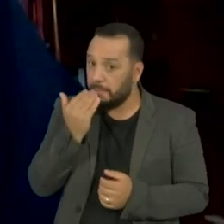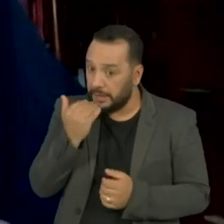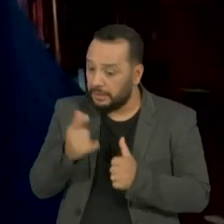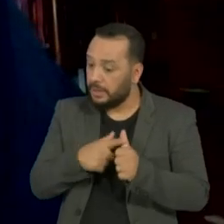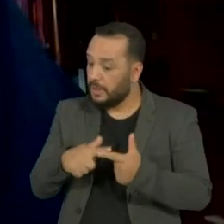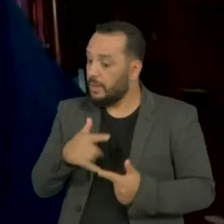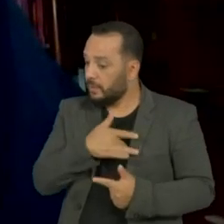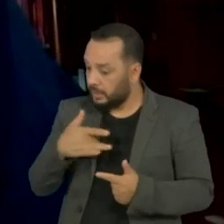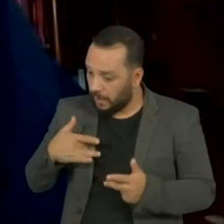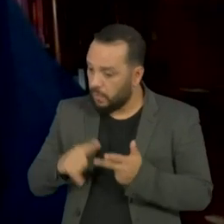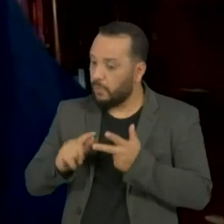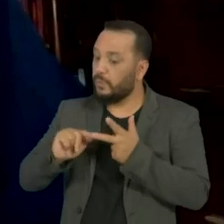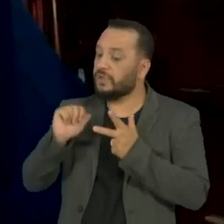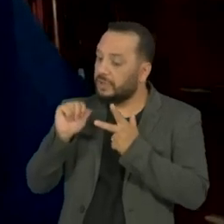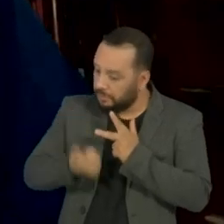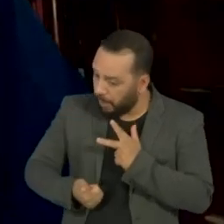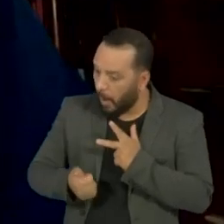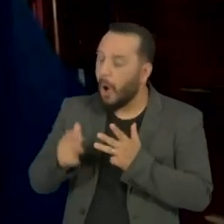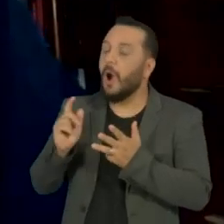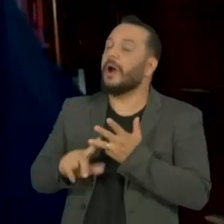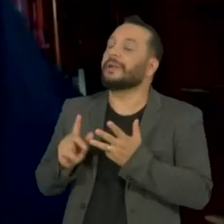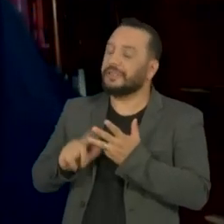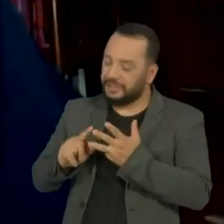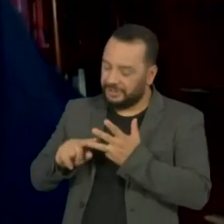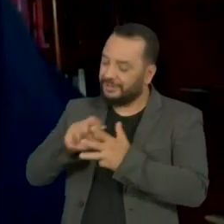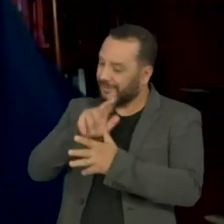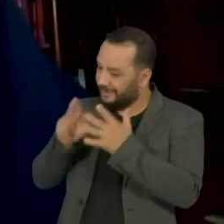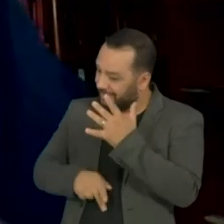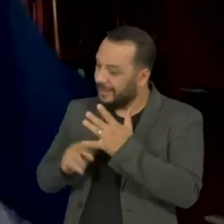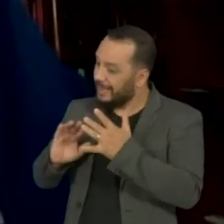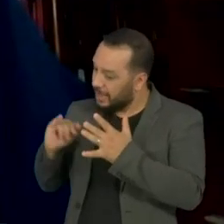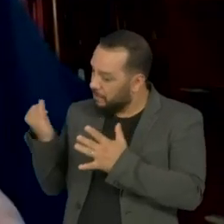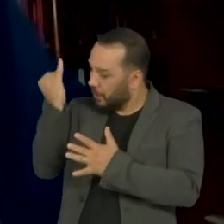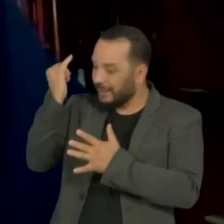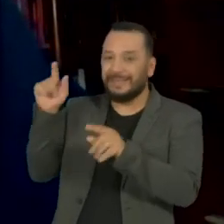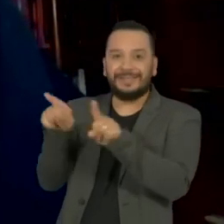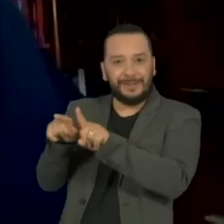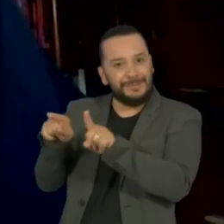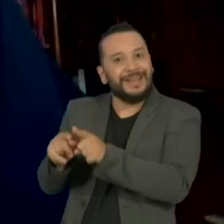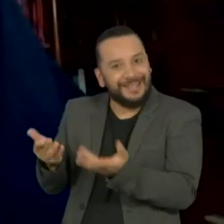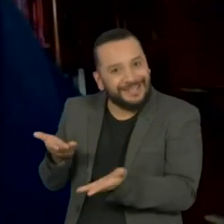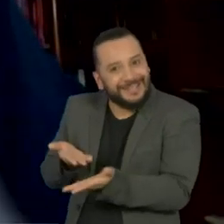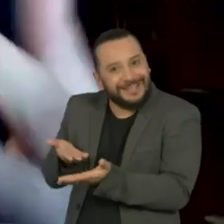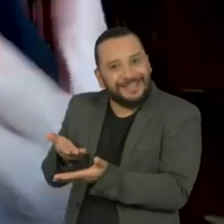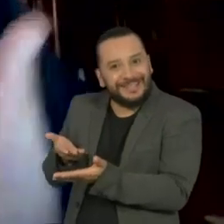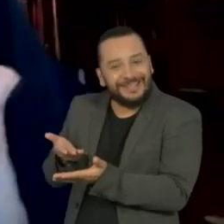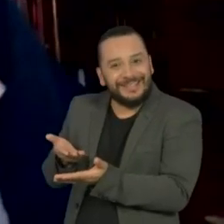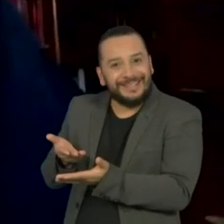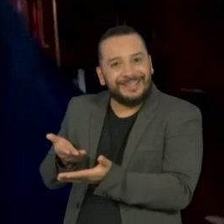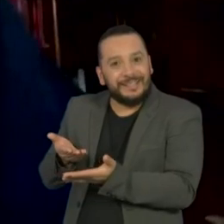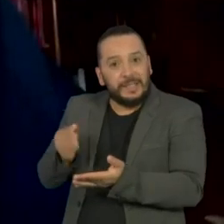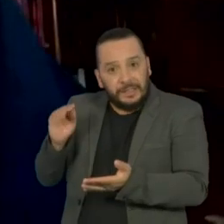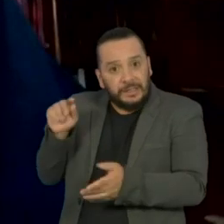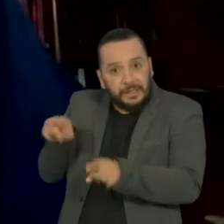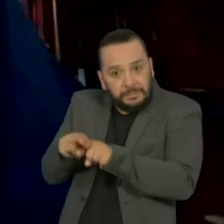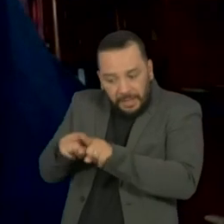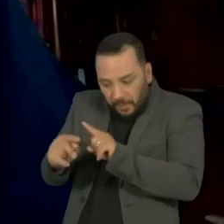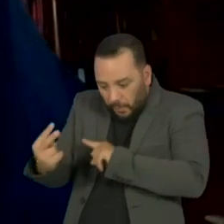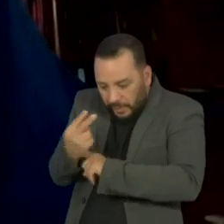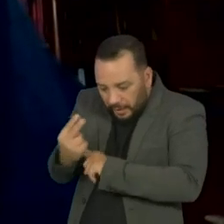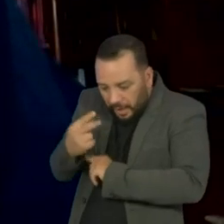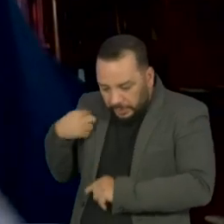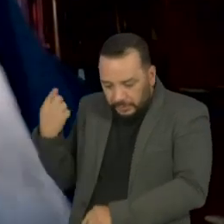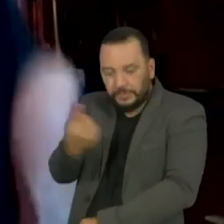saúde, esportes, que também é superimportante, deixamos de enfatizar o cuidado conosco, né?